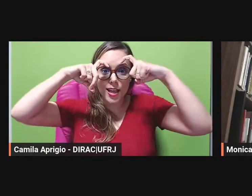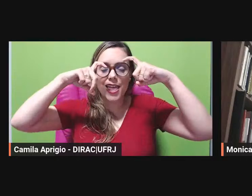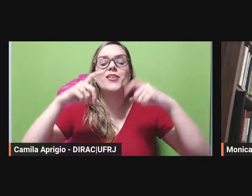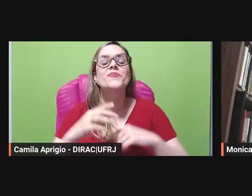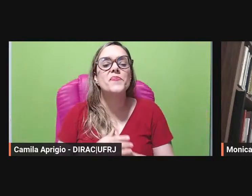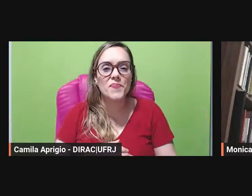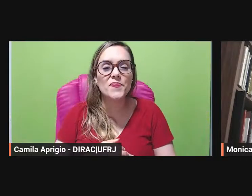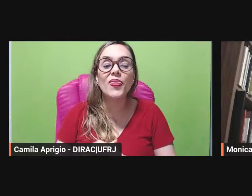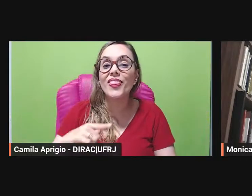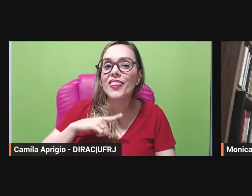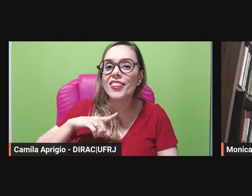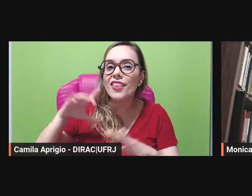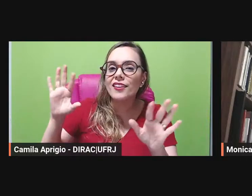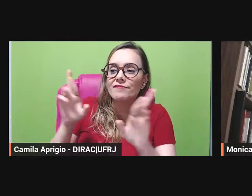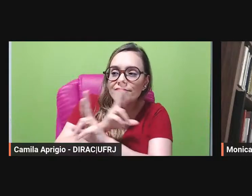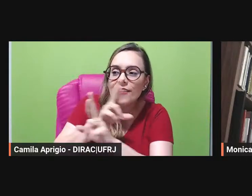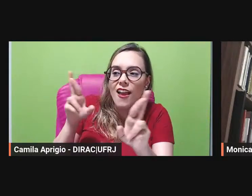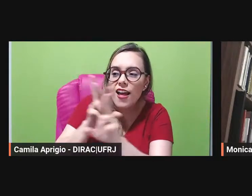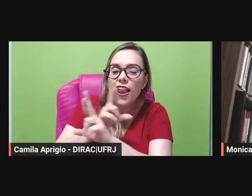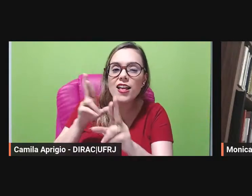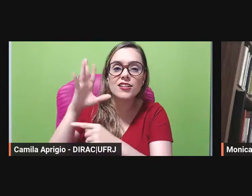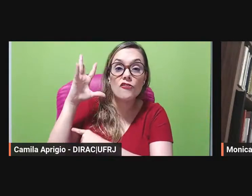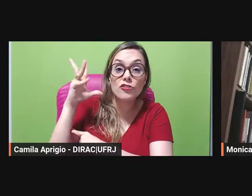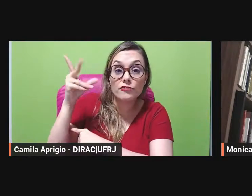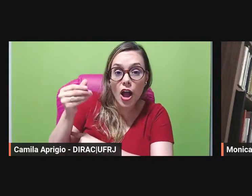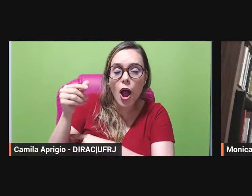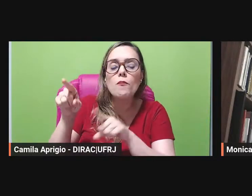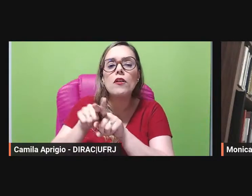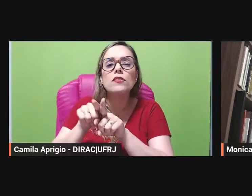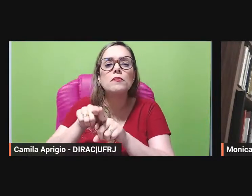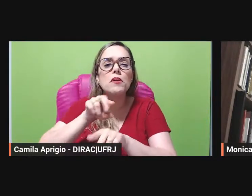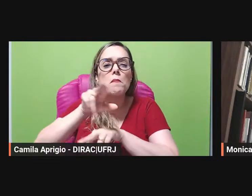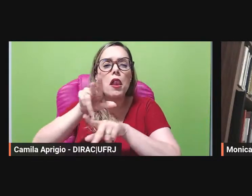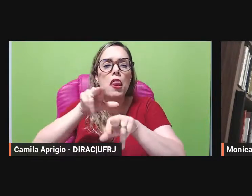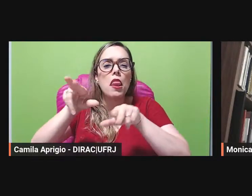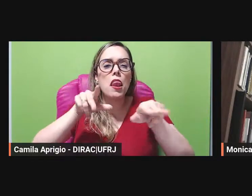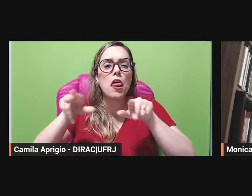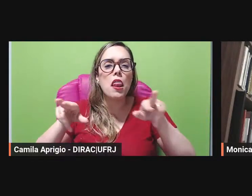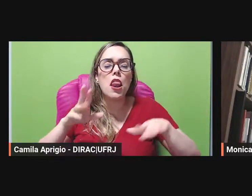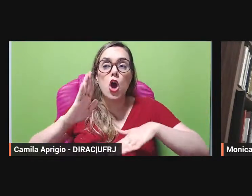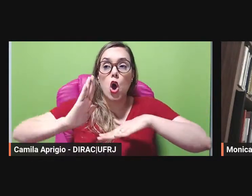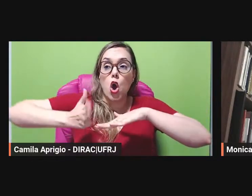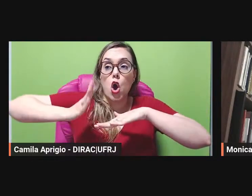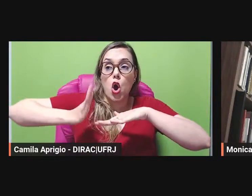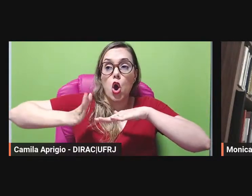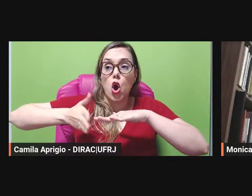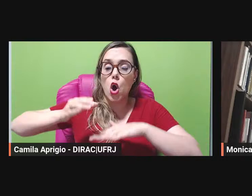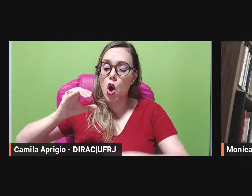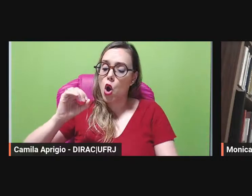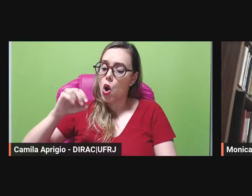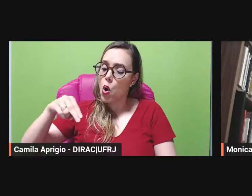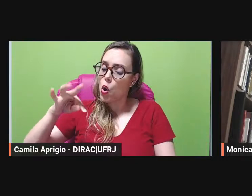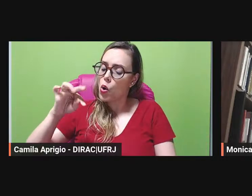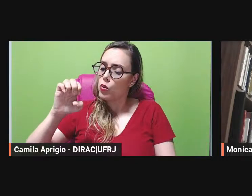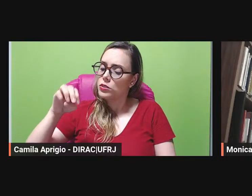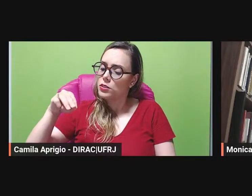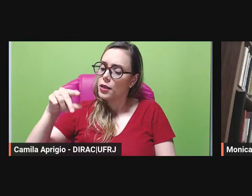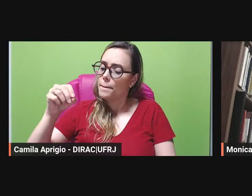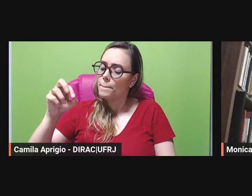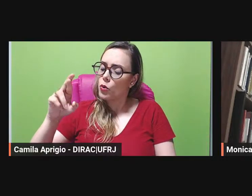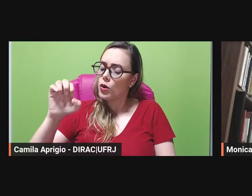das fábulas e também a sua versão contemporânea que são as fábulas fabulosas do Milor